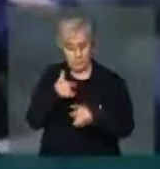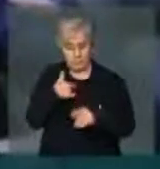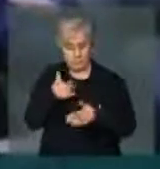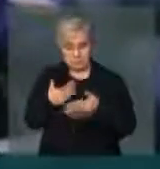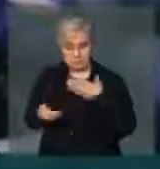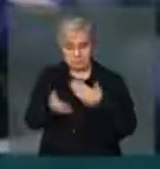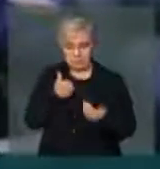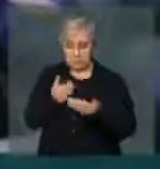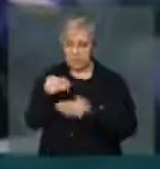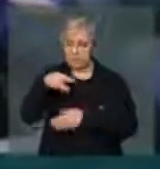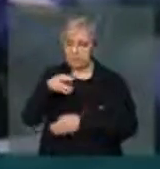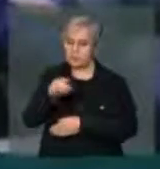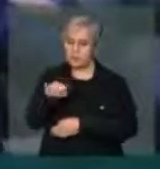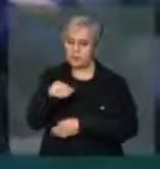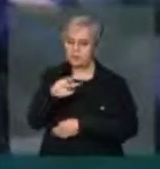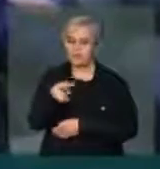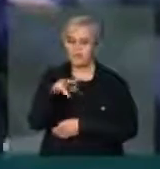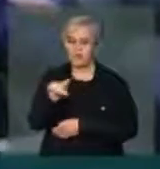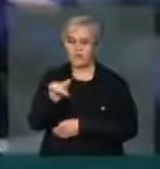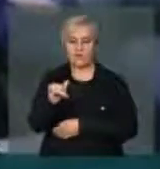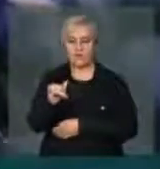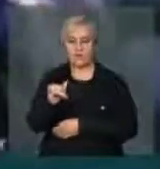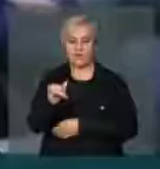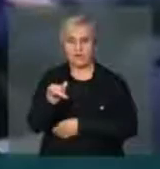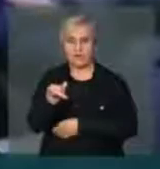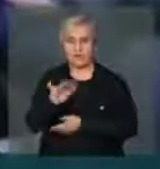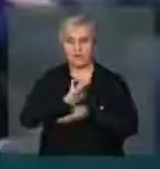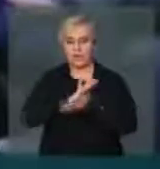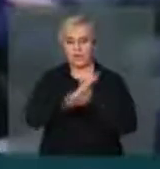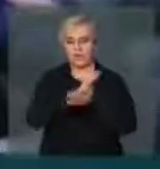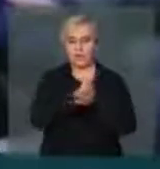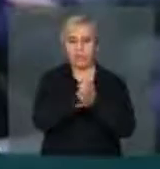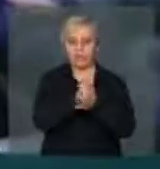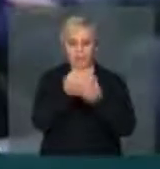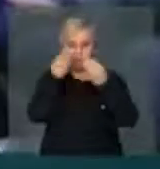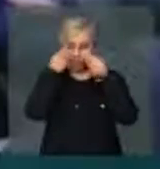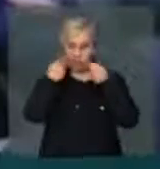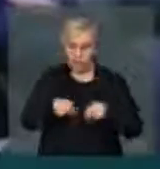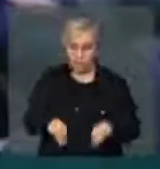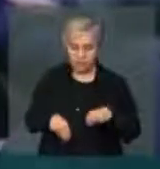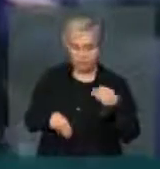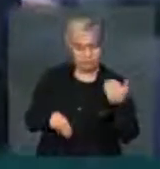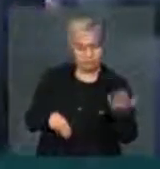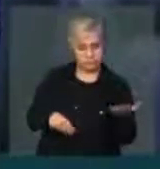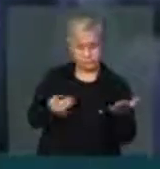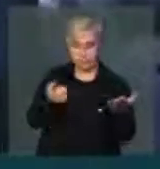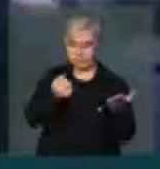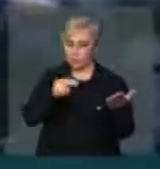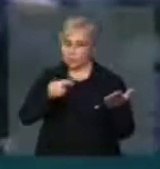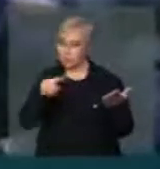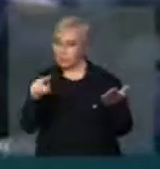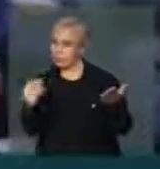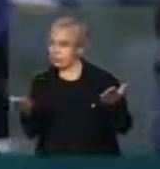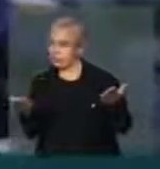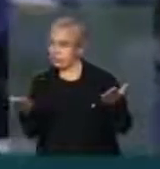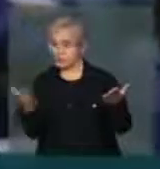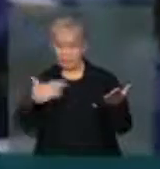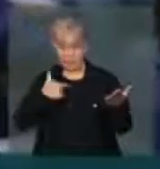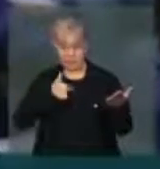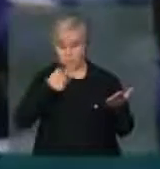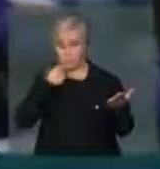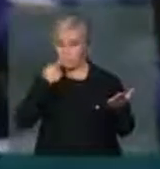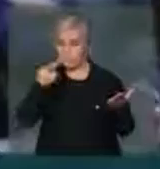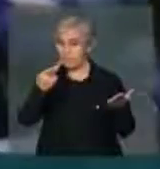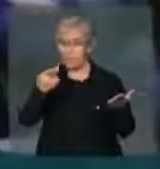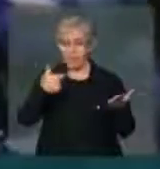essa moção vai gerar desgaste X ou desgaste Y. O que baseia aqui a minha fala